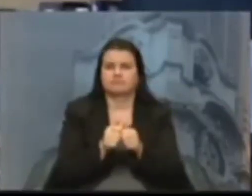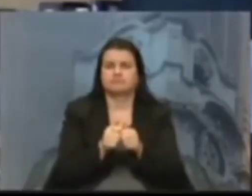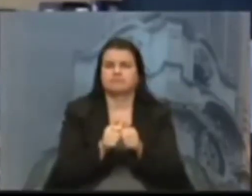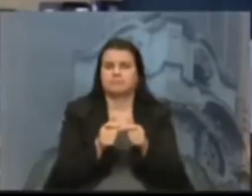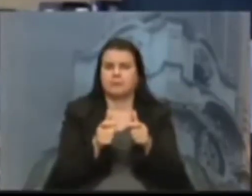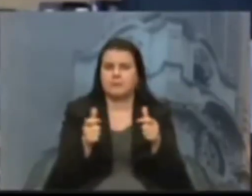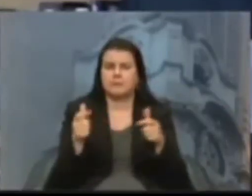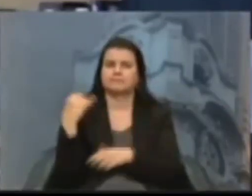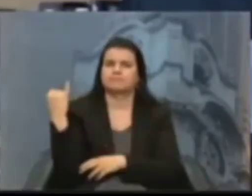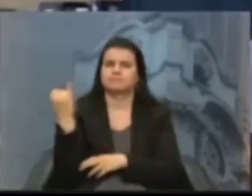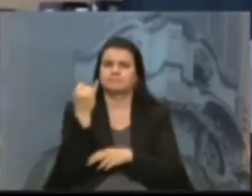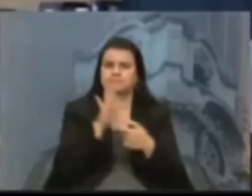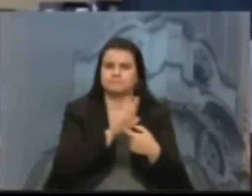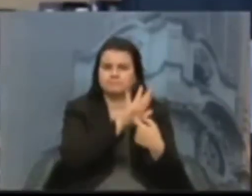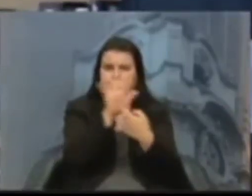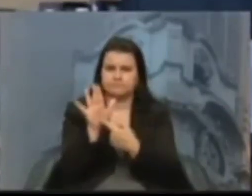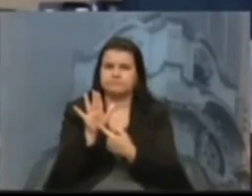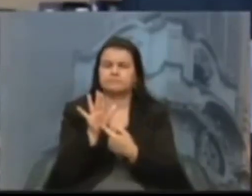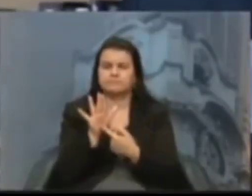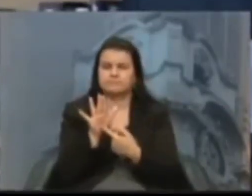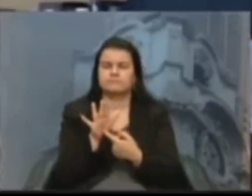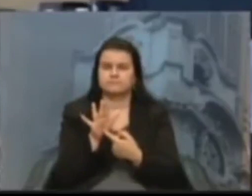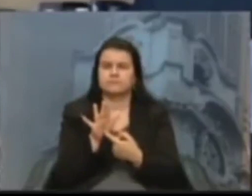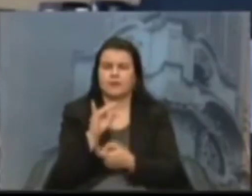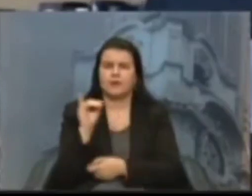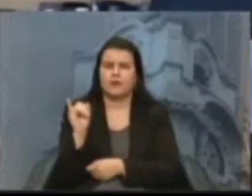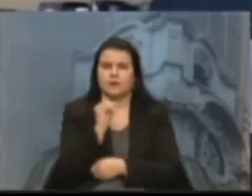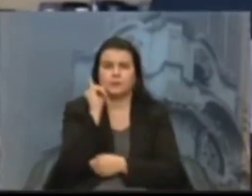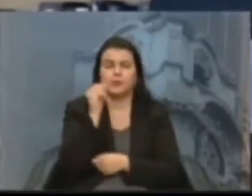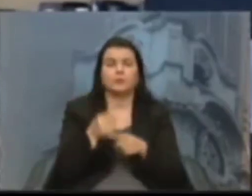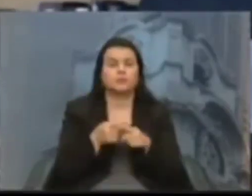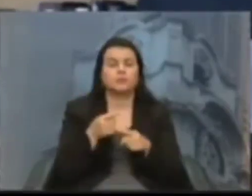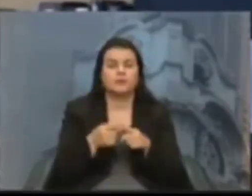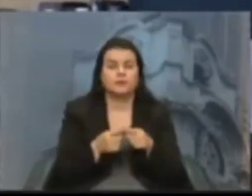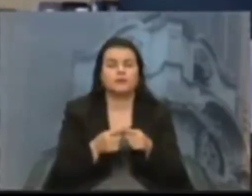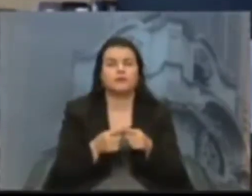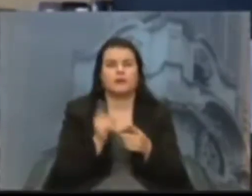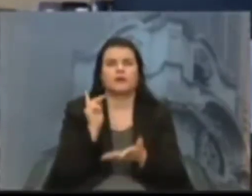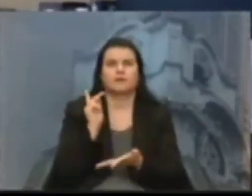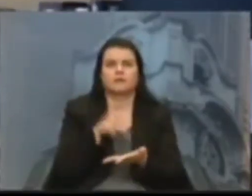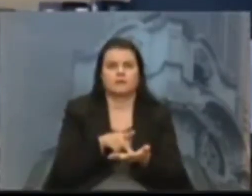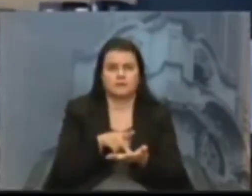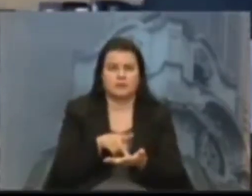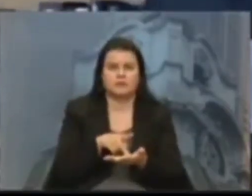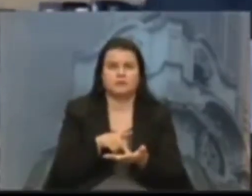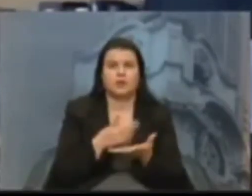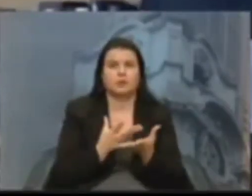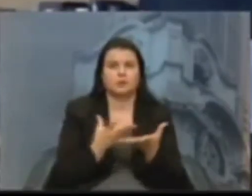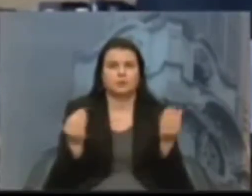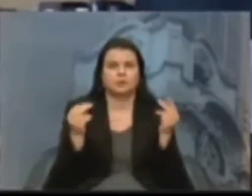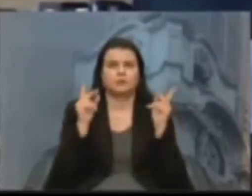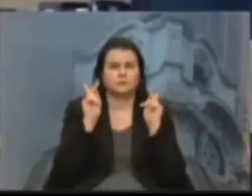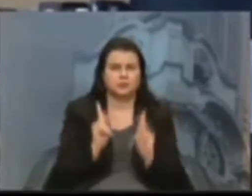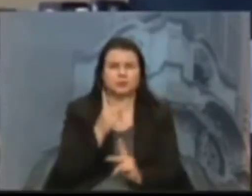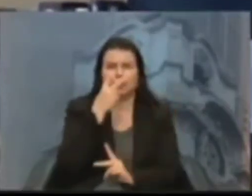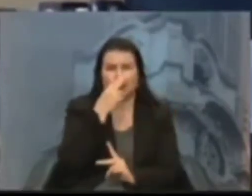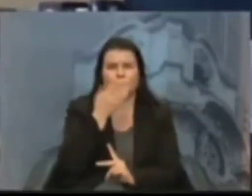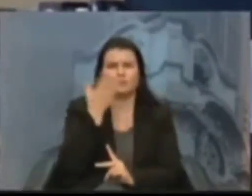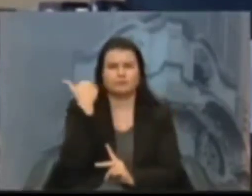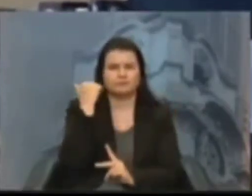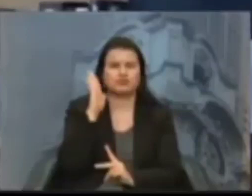e isso é muito salutar porque, de fato, muitas pessoas, como bem